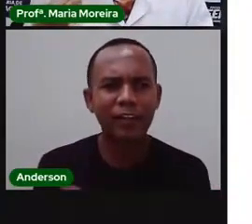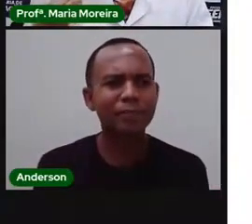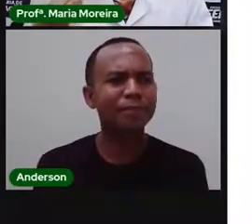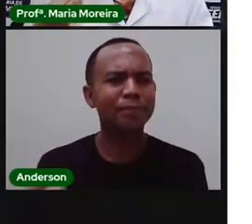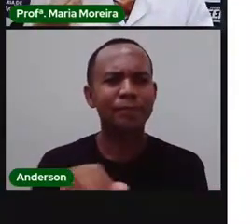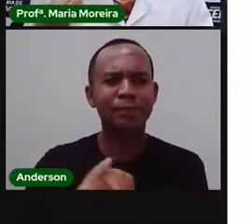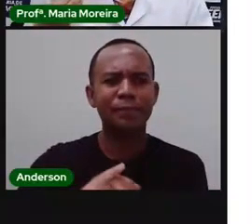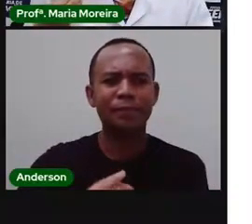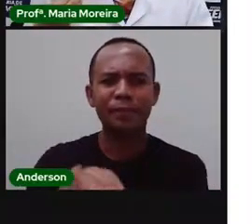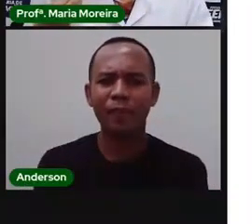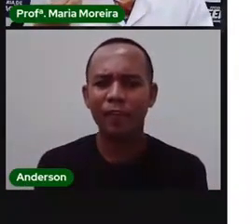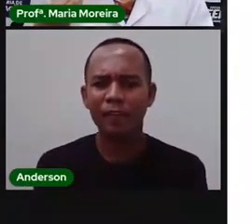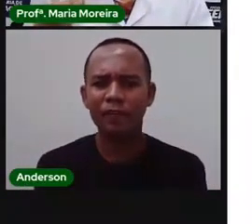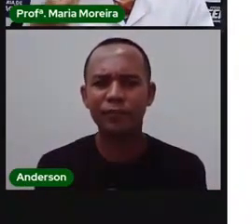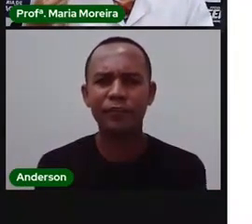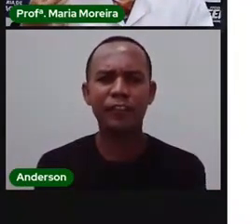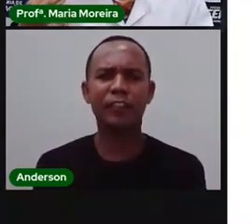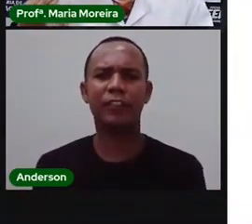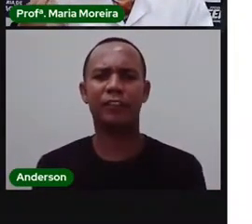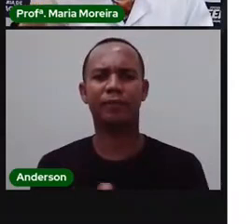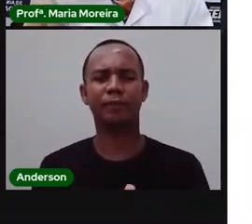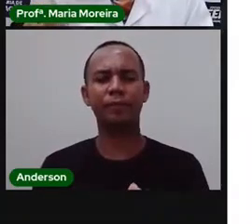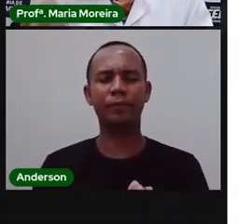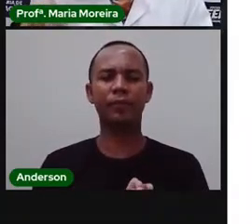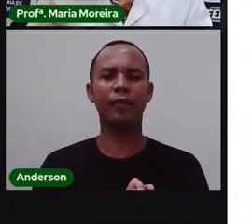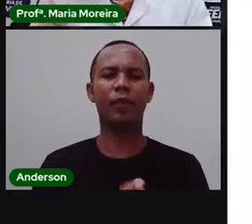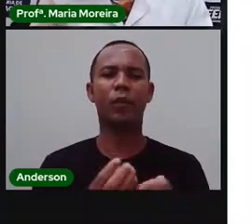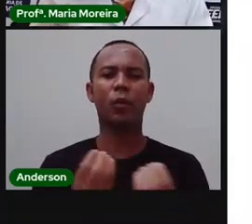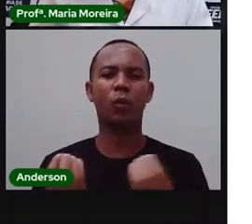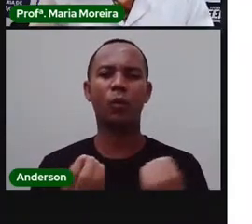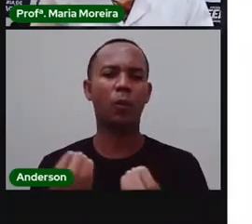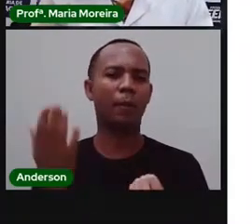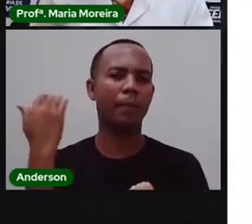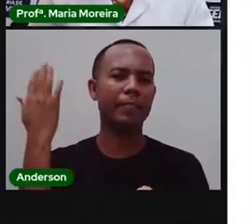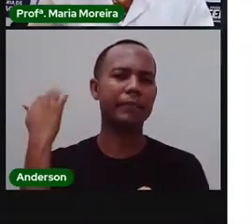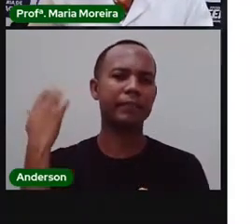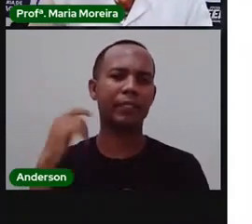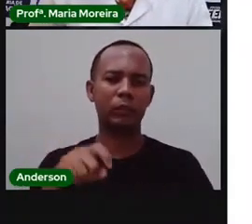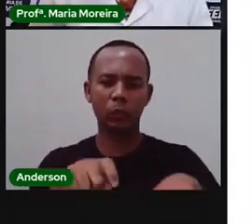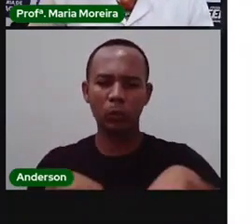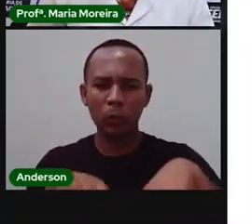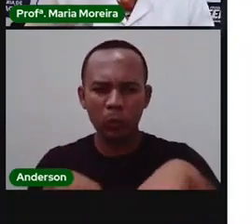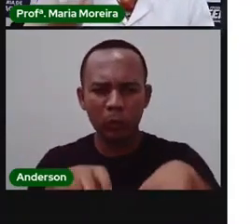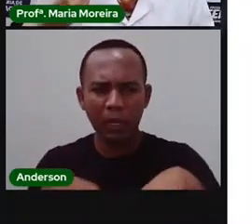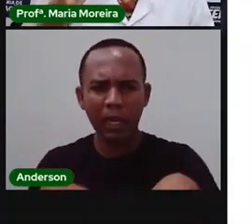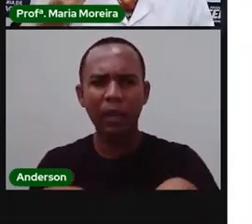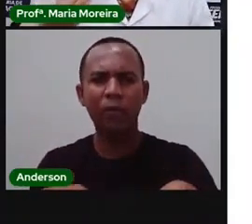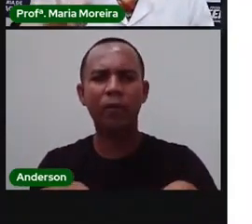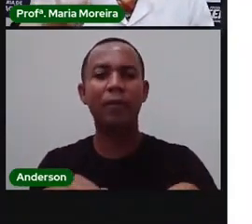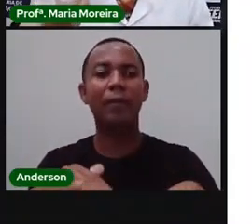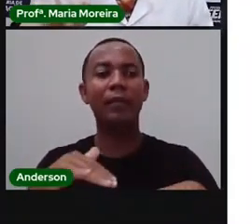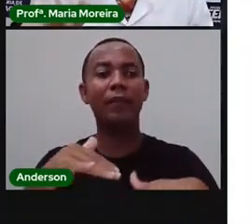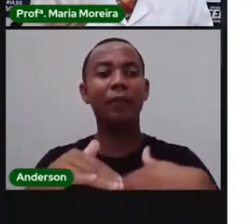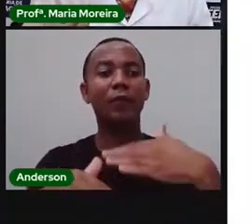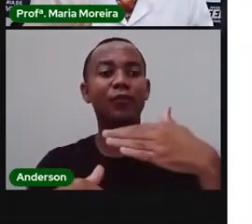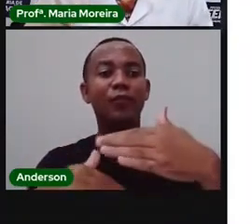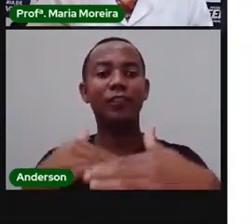esse... Essa característica rural. Mas, com o passar do tempo, ela vai se